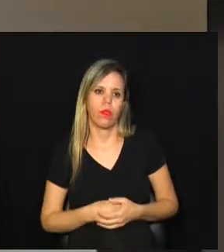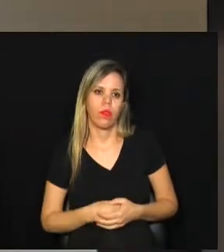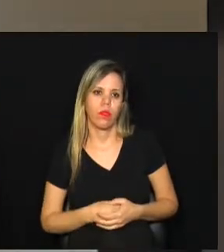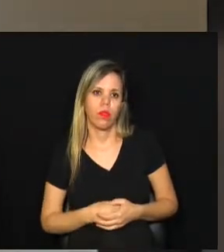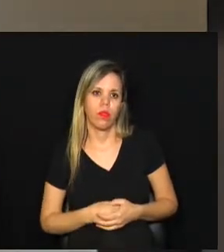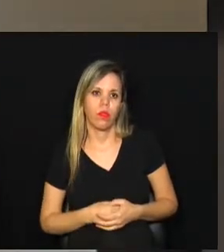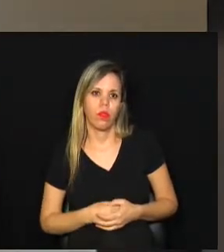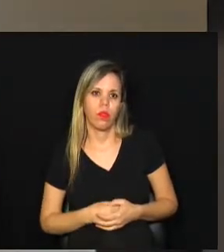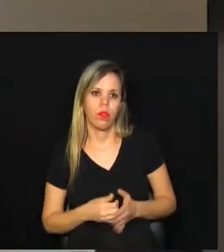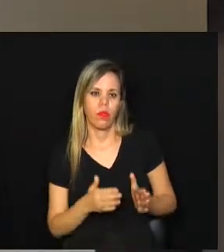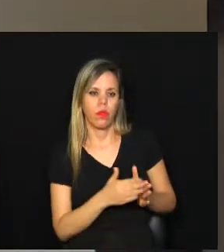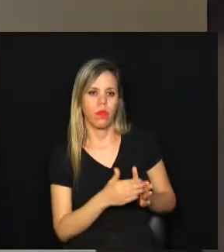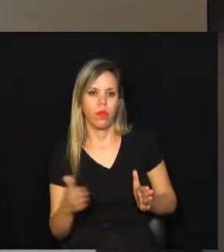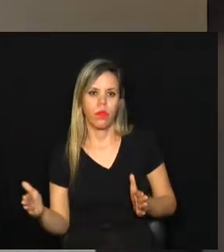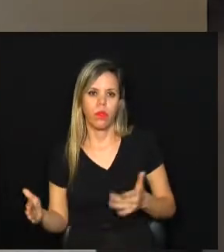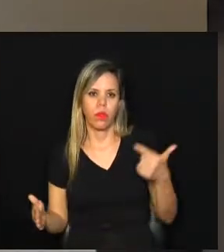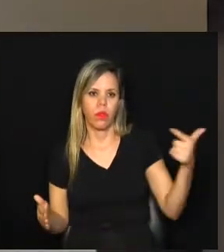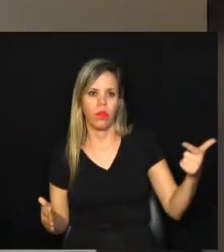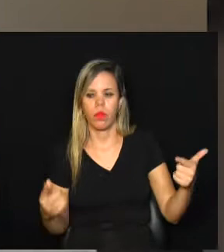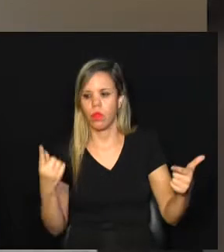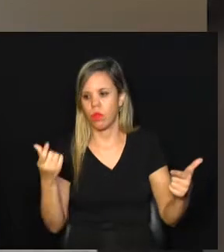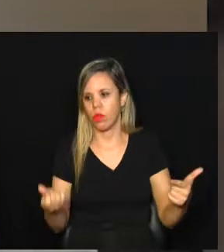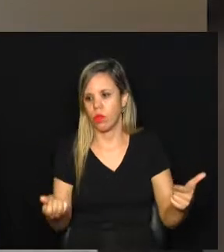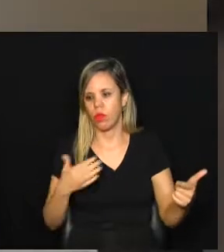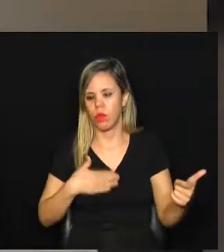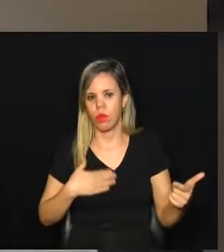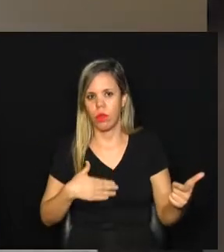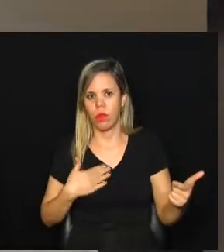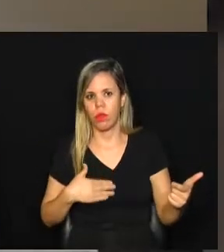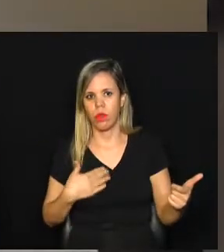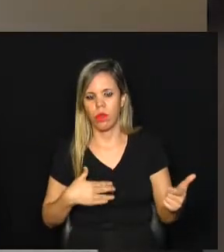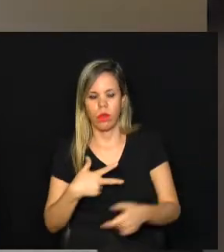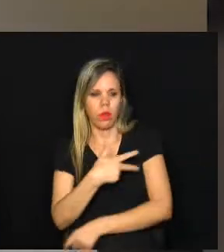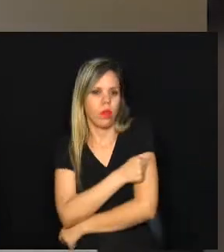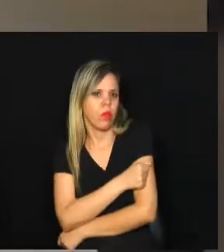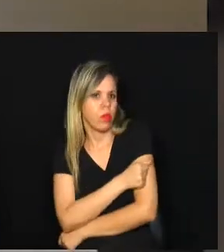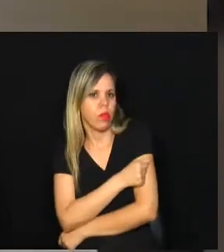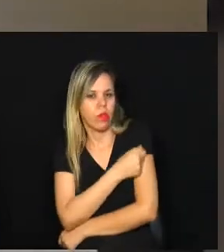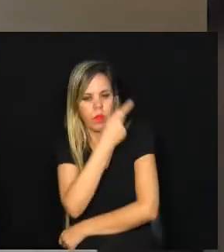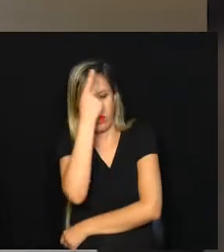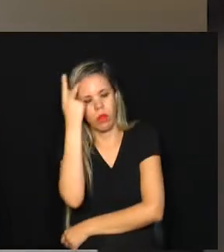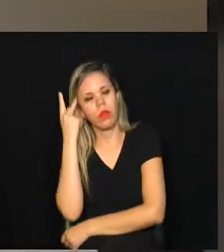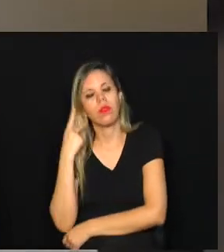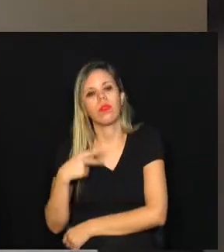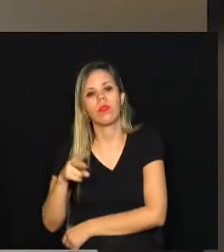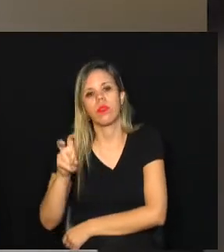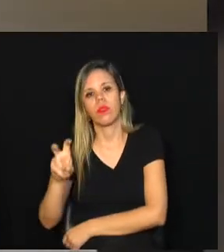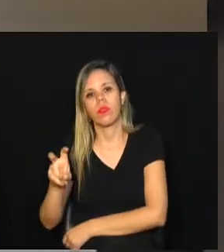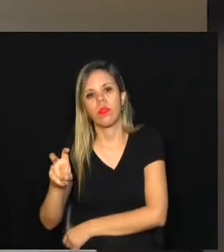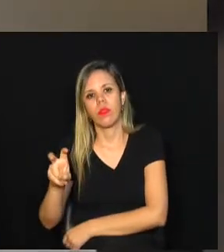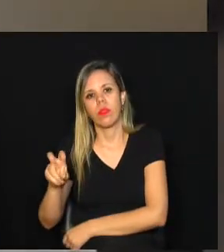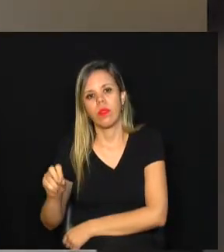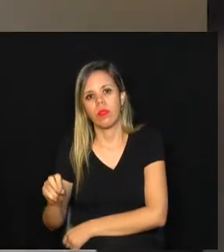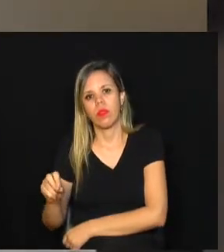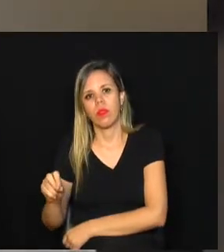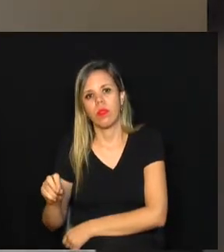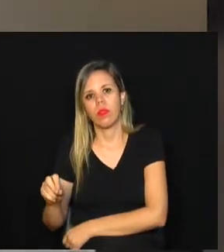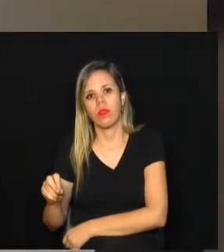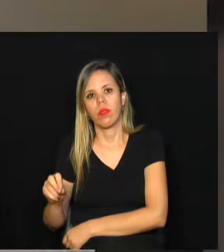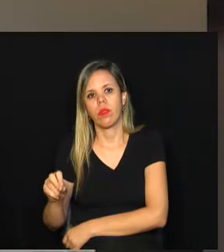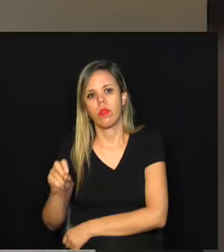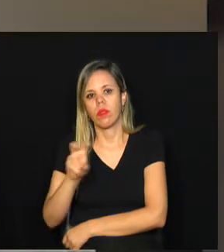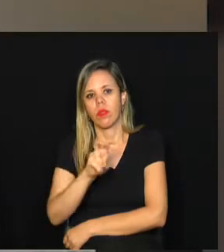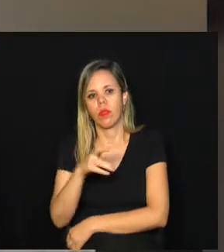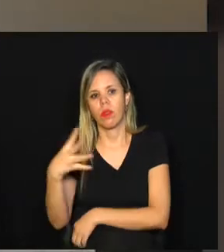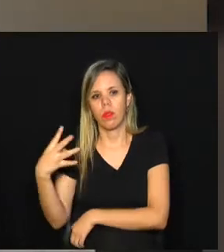No período de 2 a 16 de agosto, serão vacinadas as pessoas entre 50 e 54